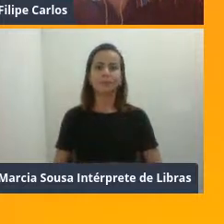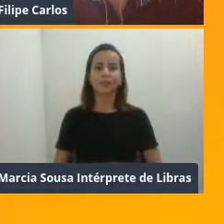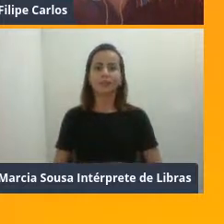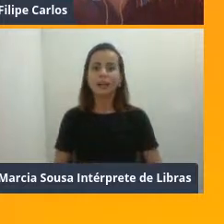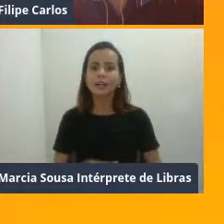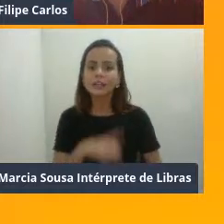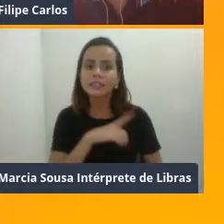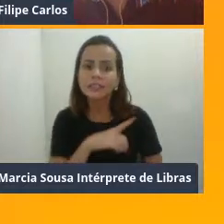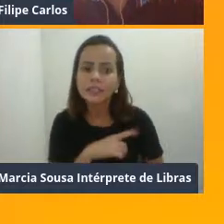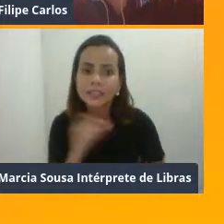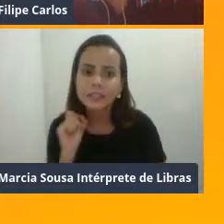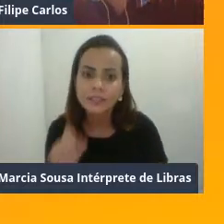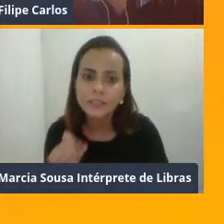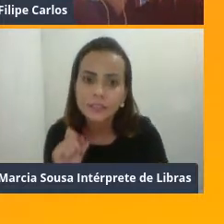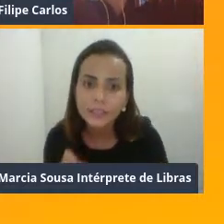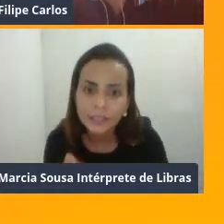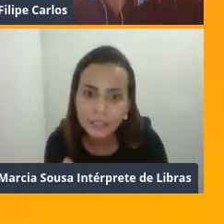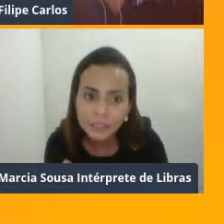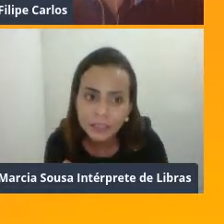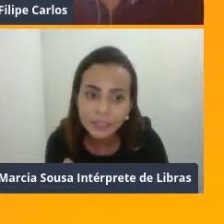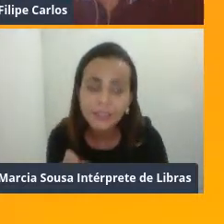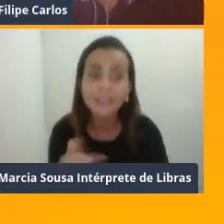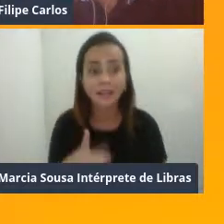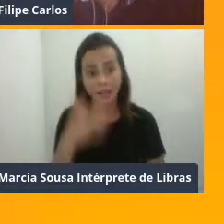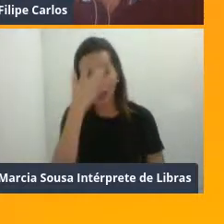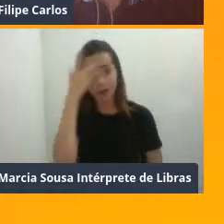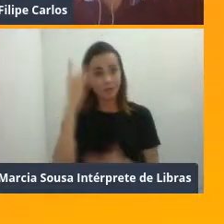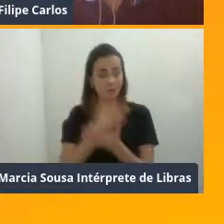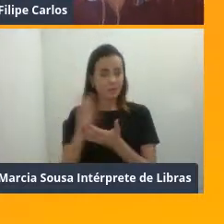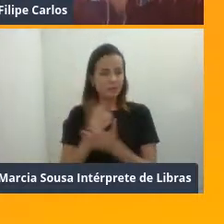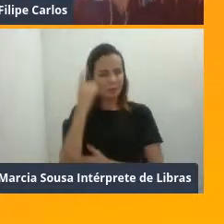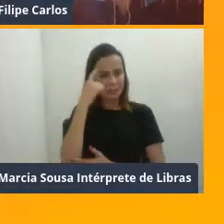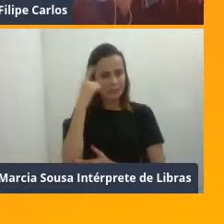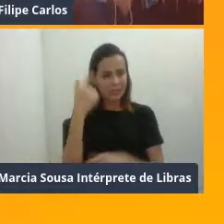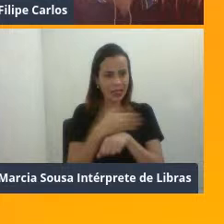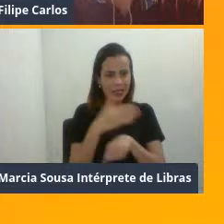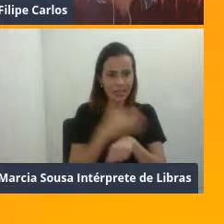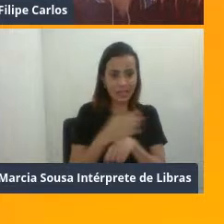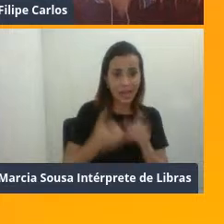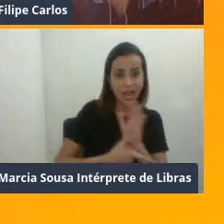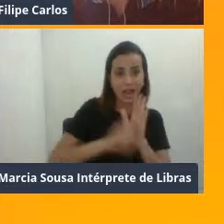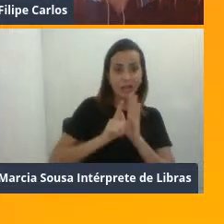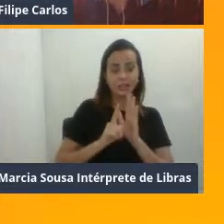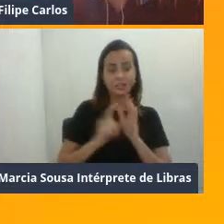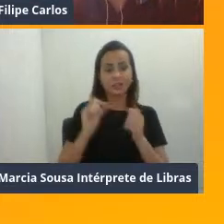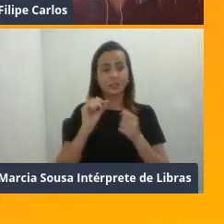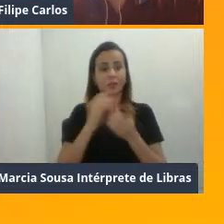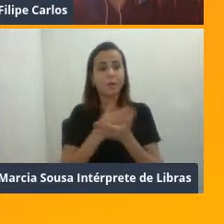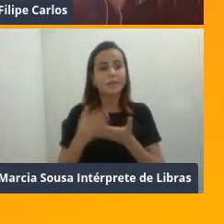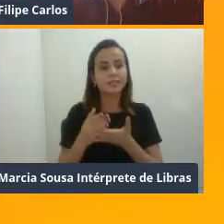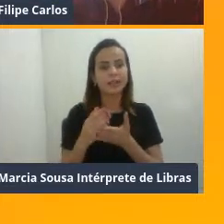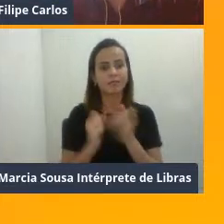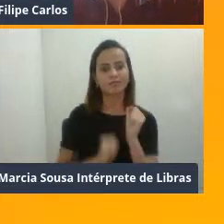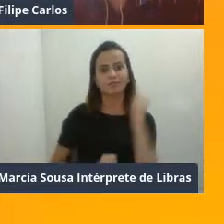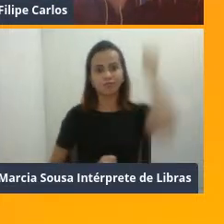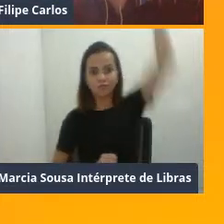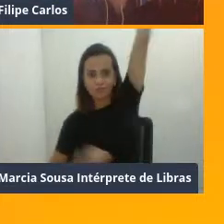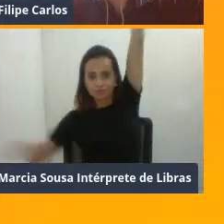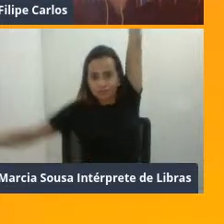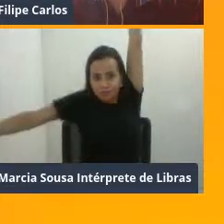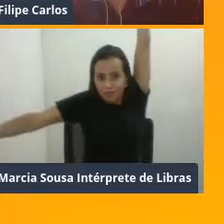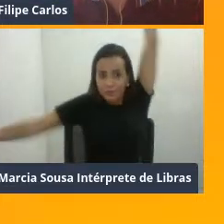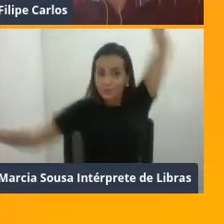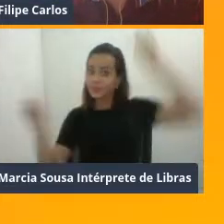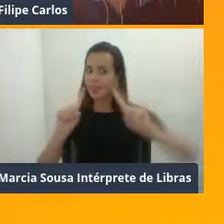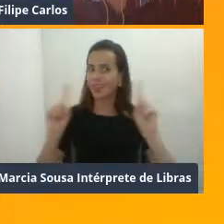questão de... Tem gente que pensa em treinar antes de começar a praticar CrossFit. Mas, não é bem assim,